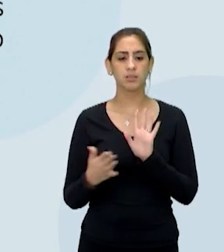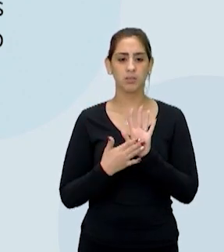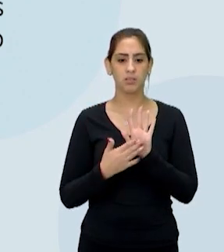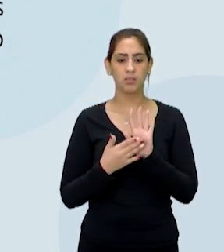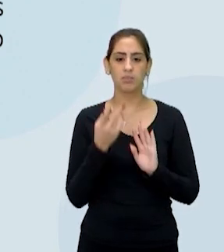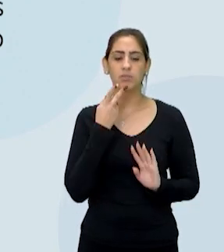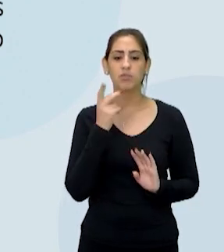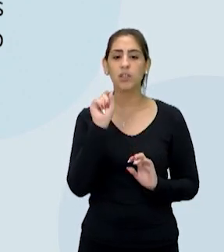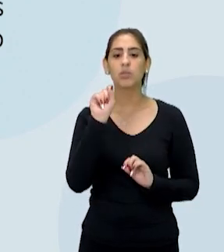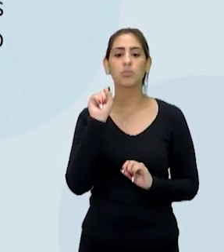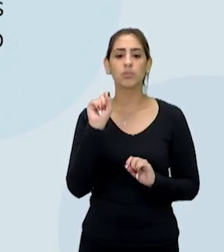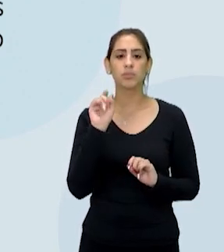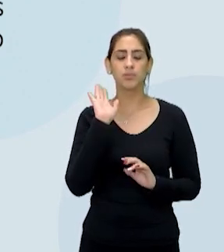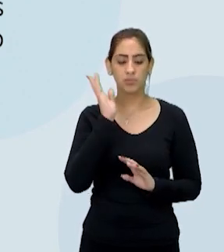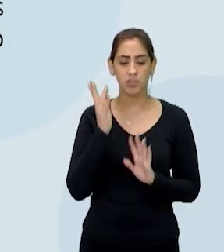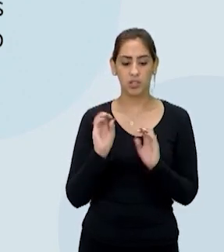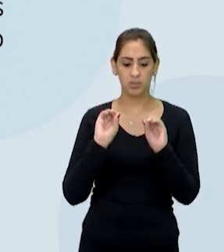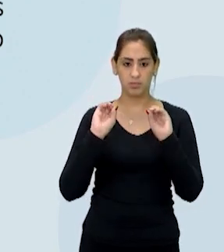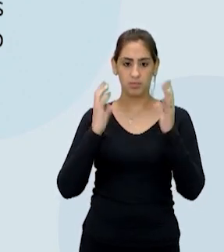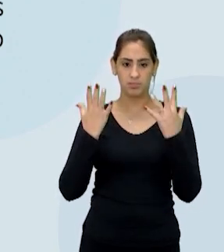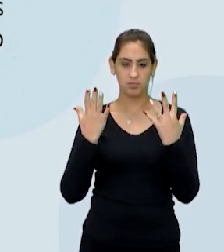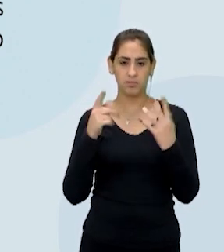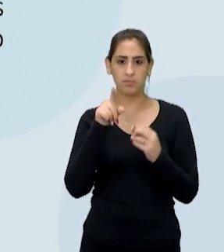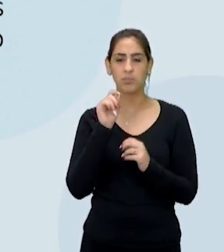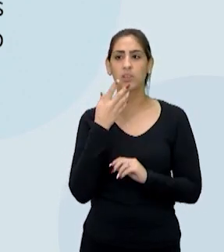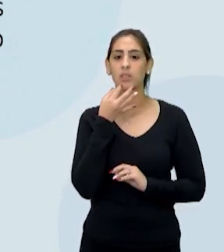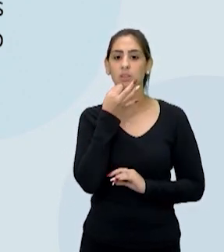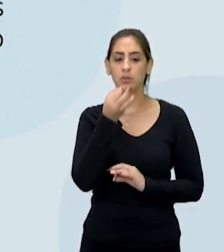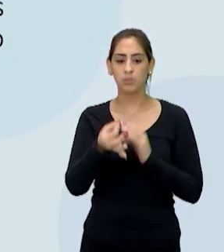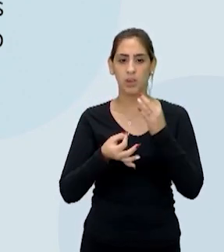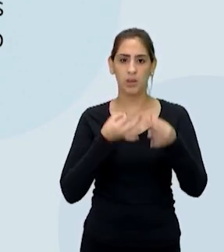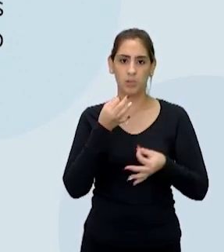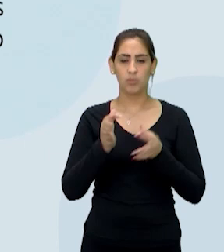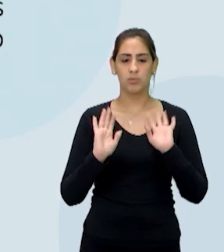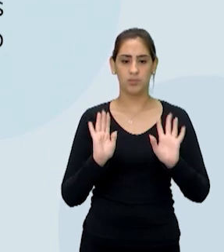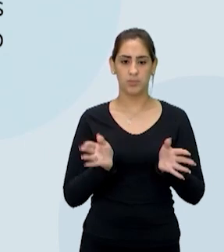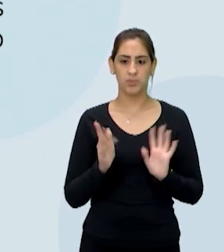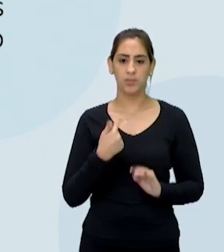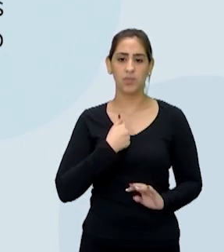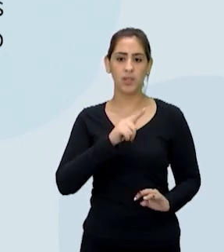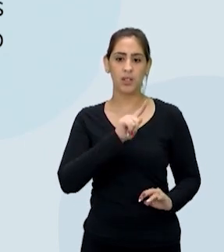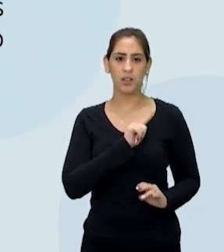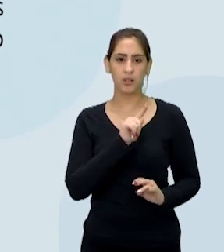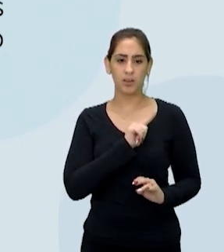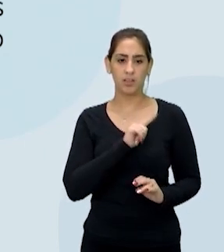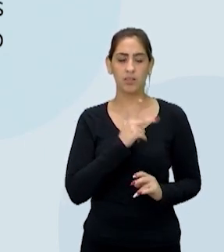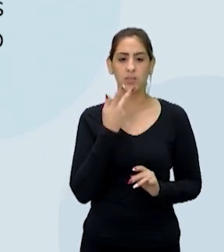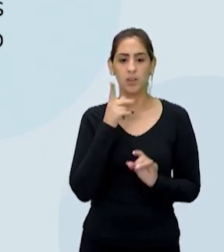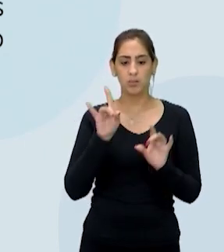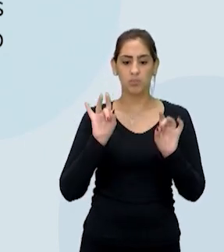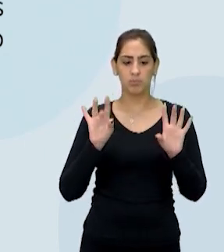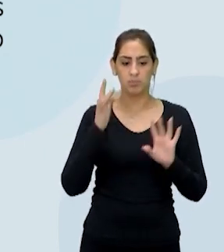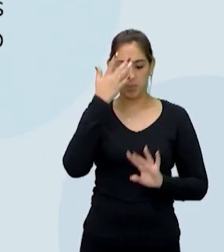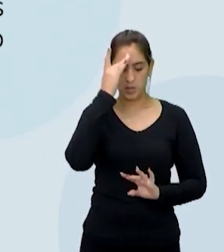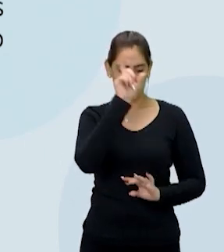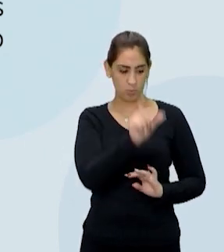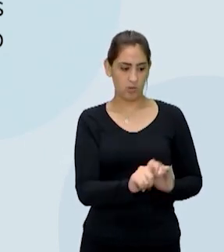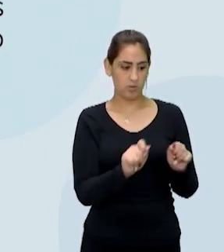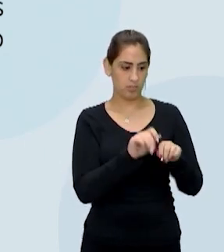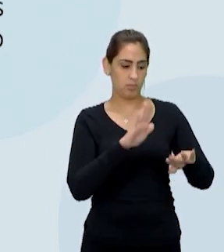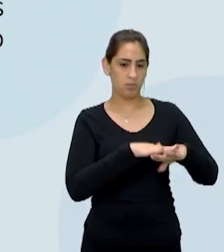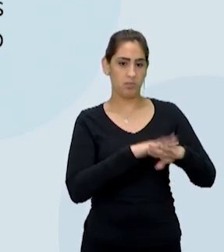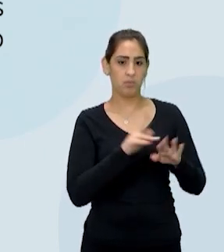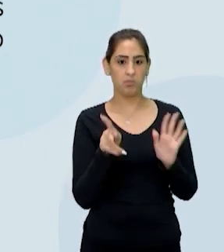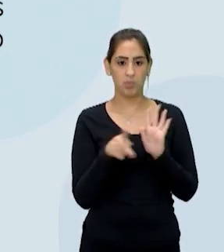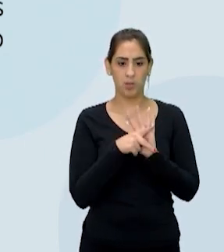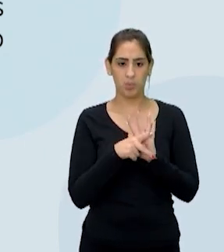falando sobre o assunto. Isso já traz aí essa argumentação. Então, eu tenho fala de especialista, já é uma argumentação, tá bom? Vamos